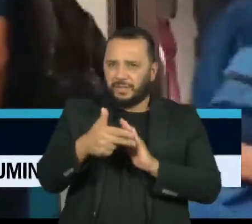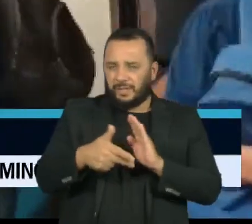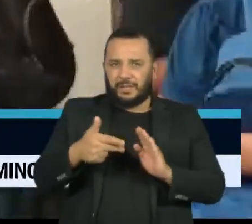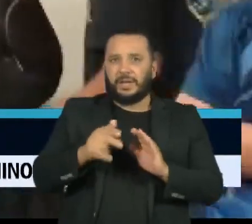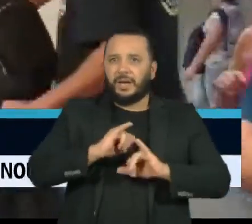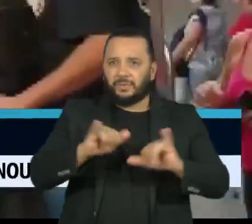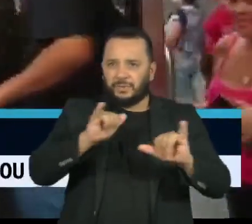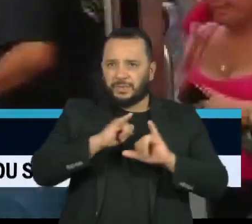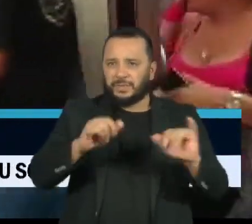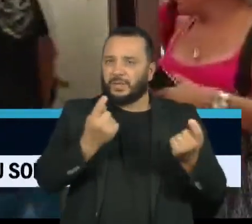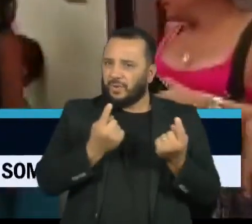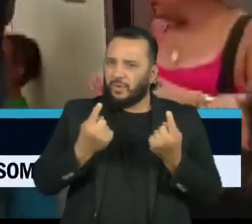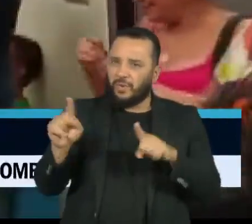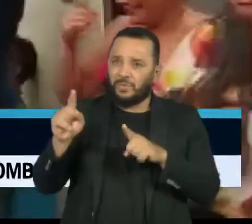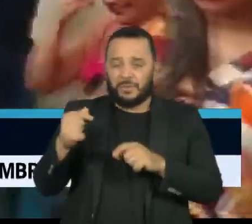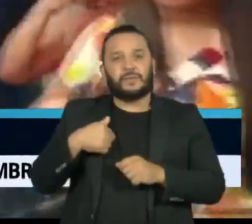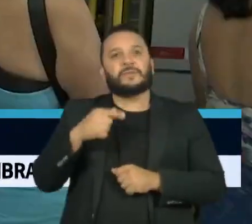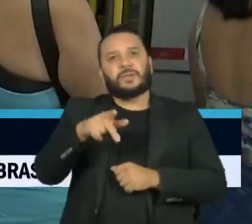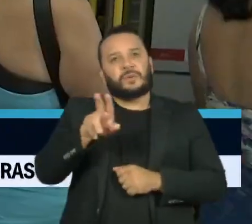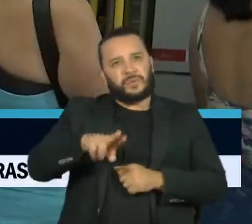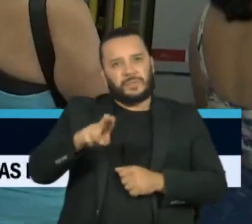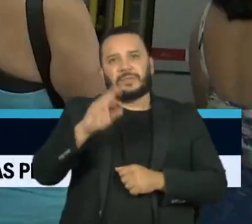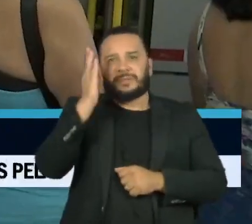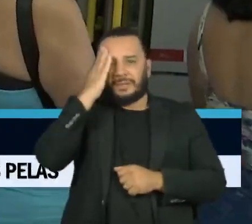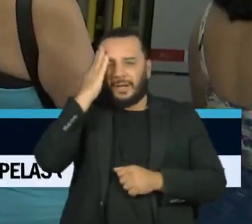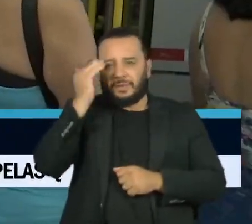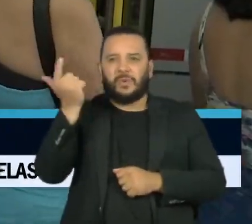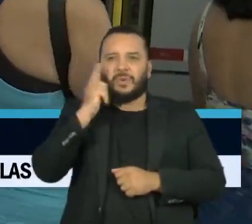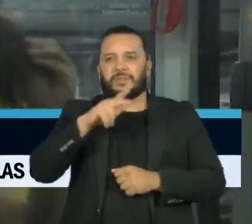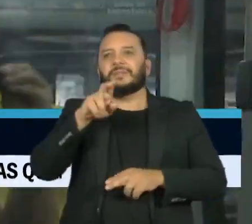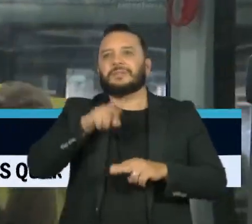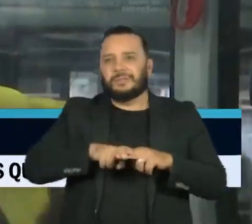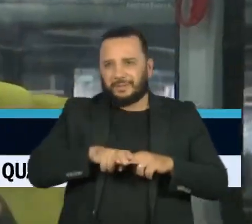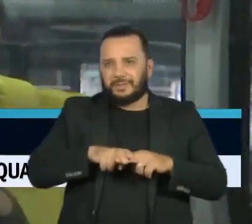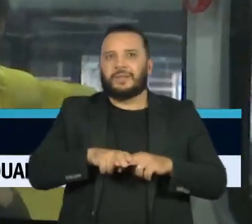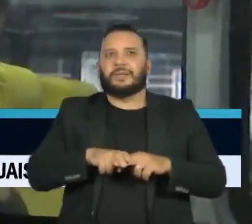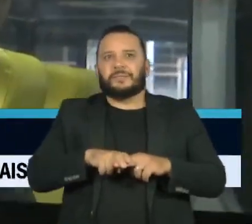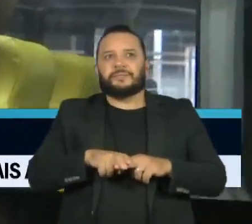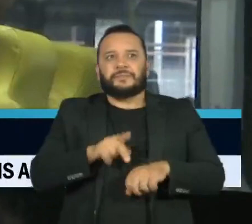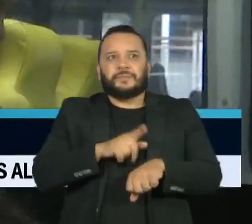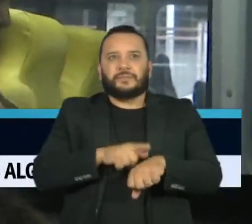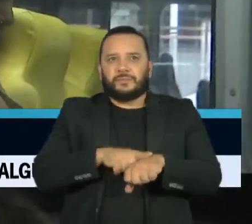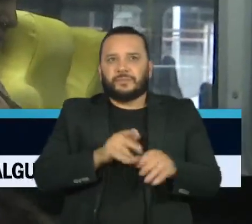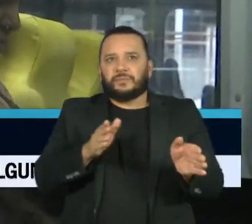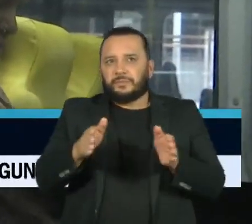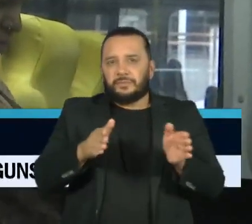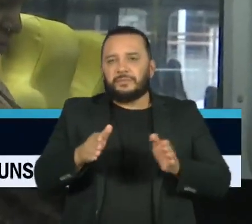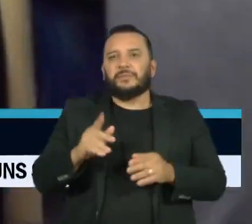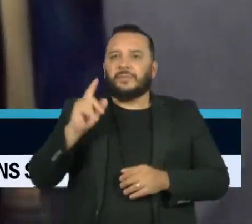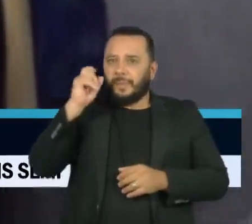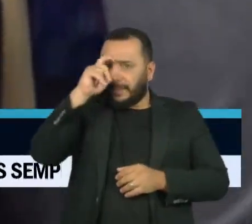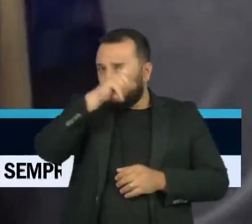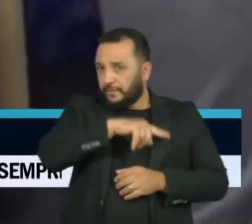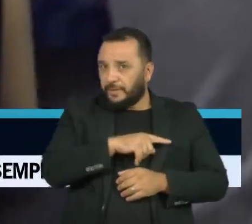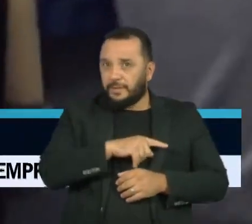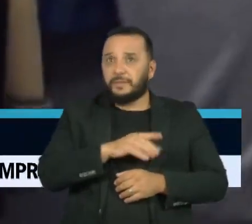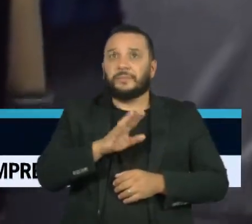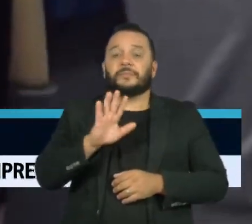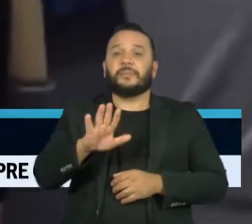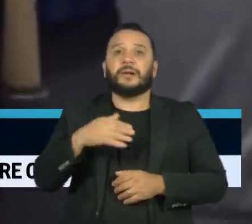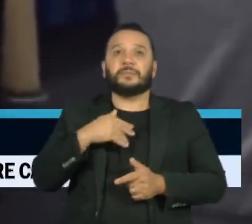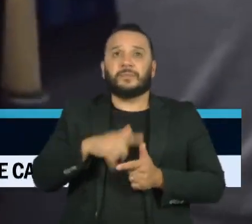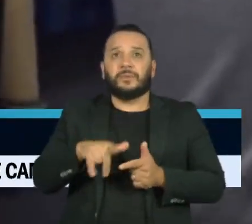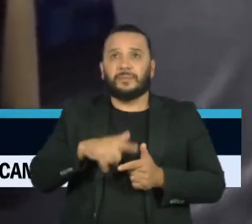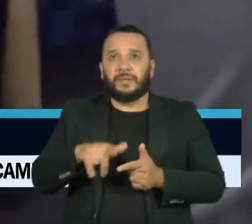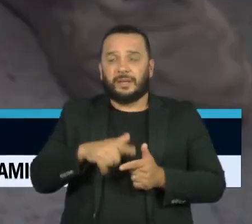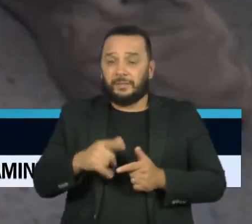principalmente nas grandes cidades, sabe. Conseguir um lugar para sentar em determinados horários é uma loteria. Mas esse não é o único